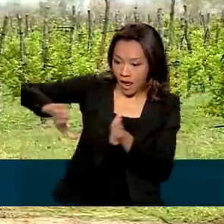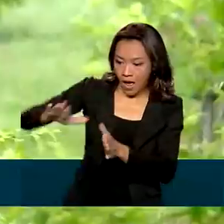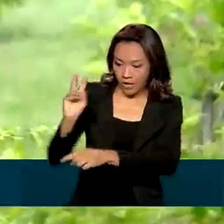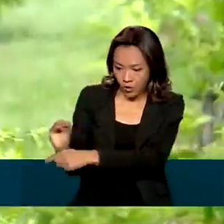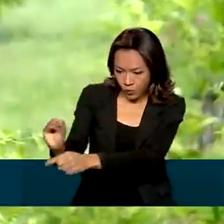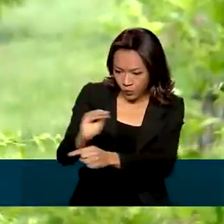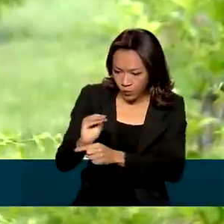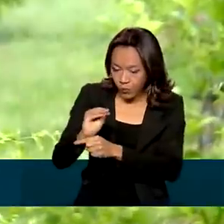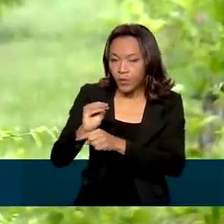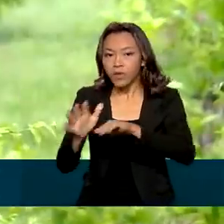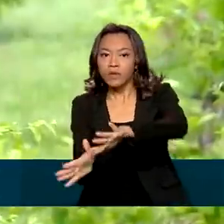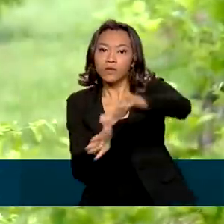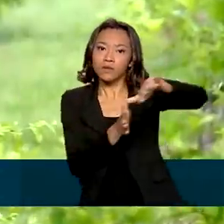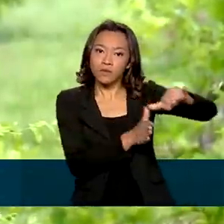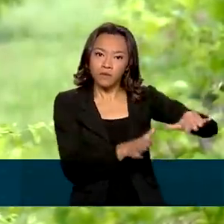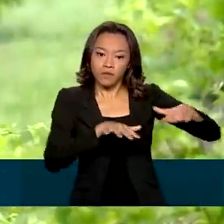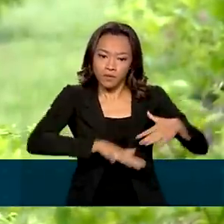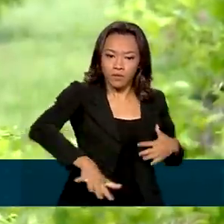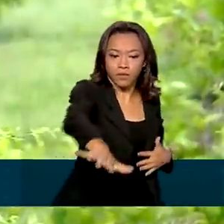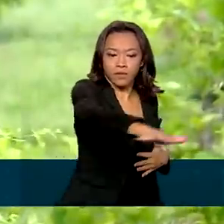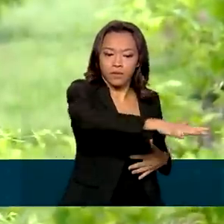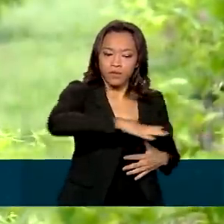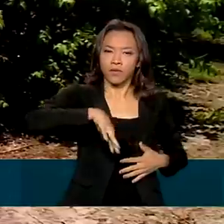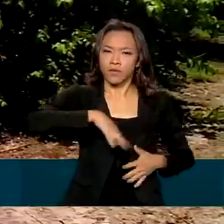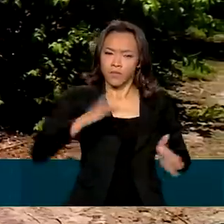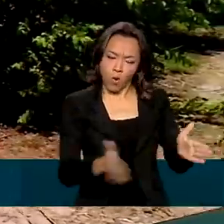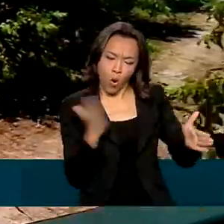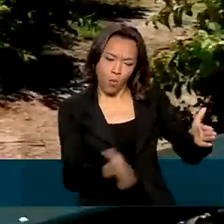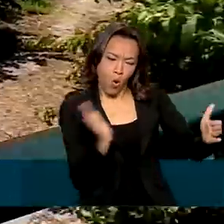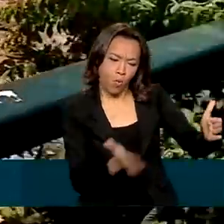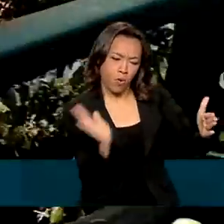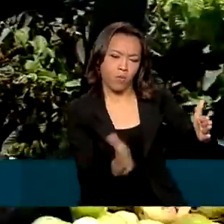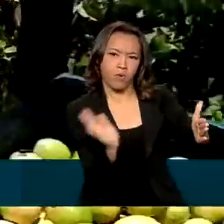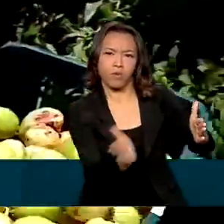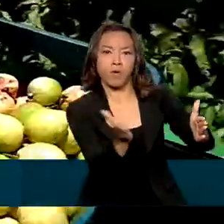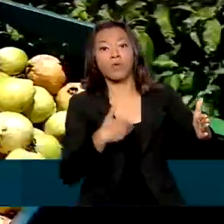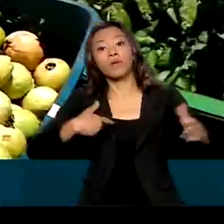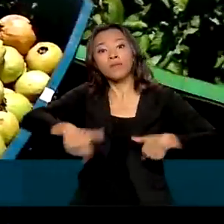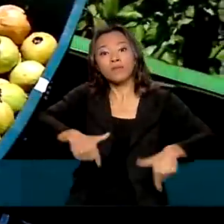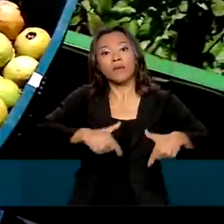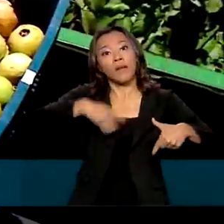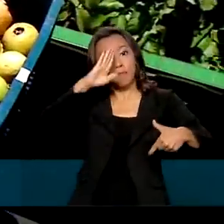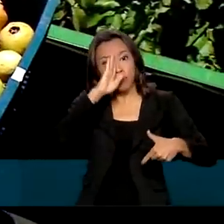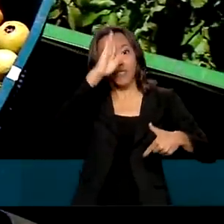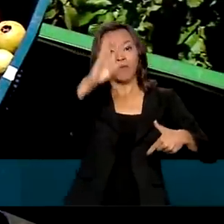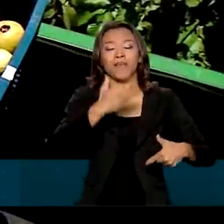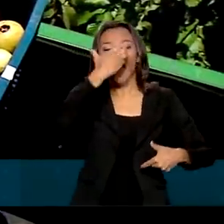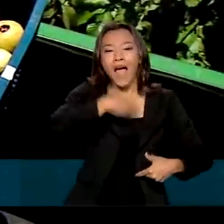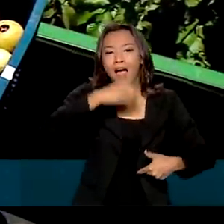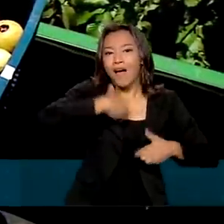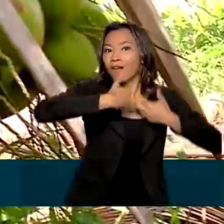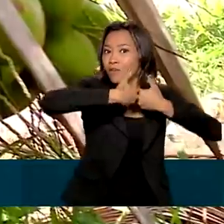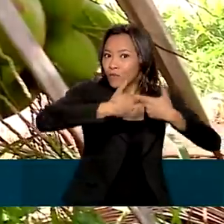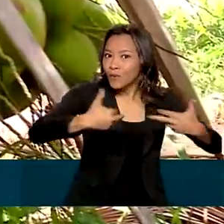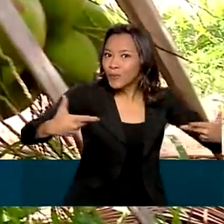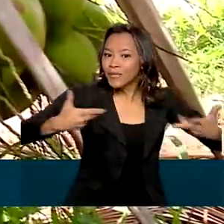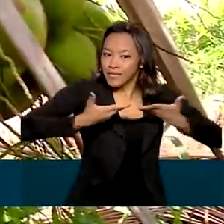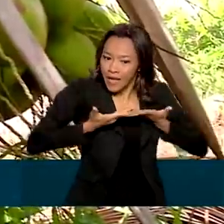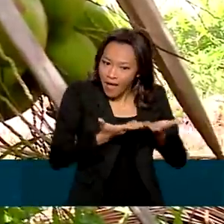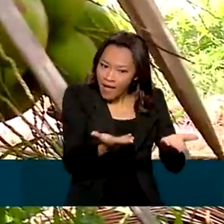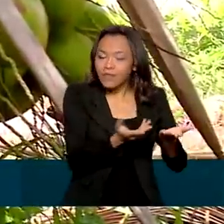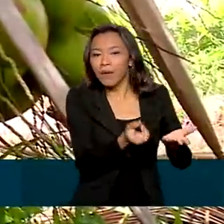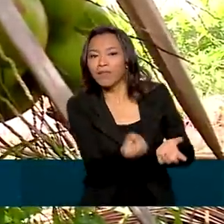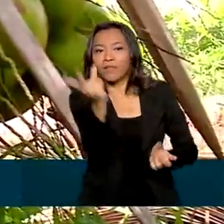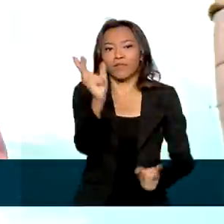ambiental e 628 unidades de produção, que trabalham principalmente com as frutas, muitas delas para